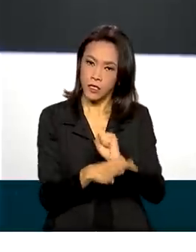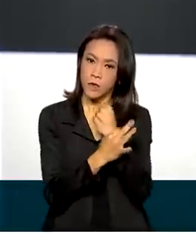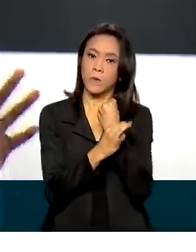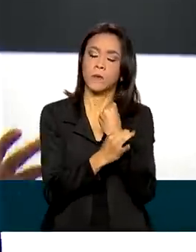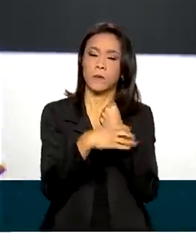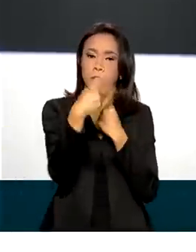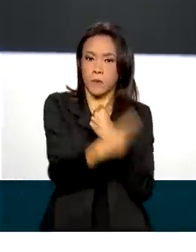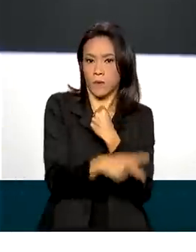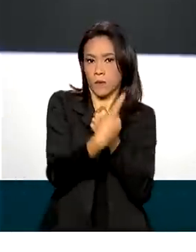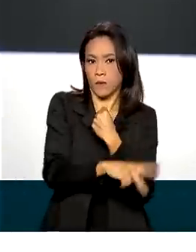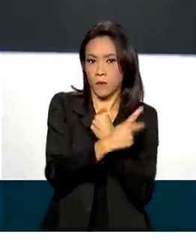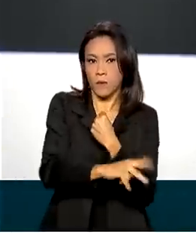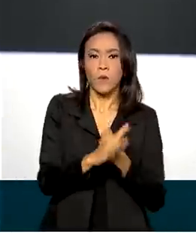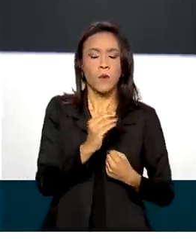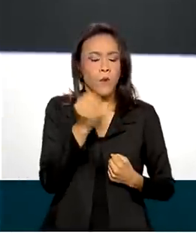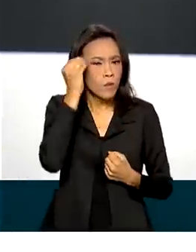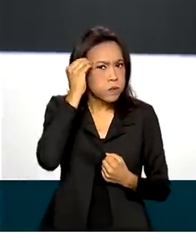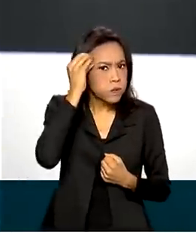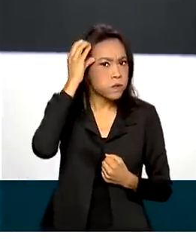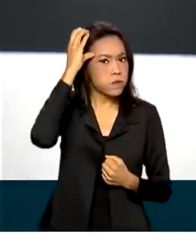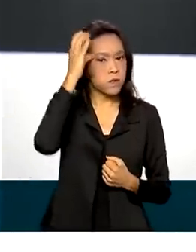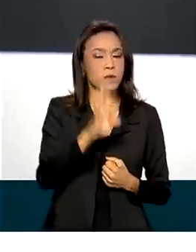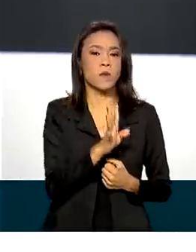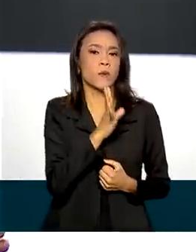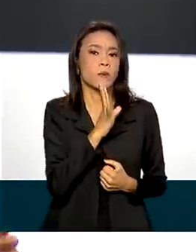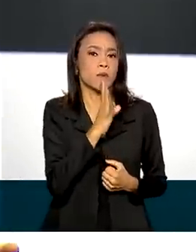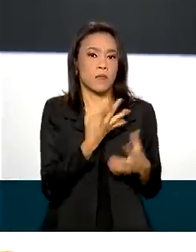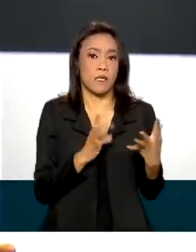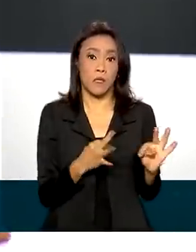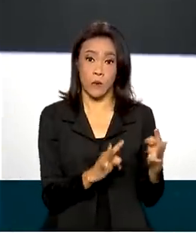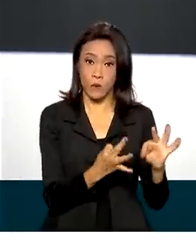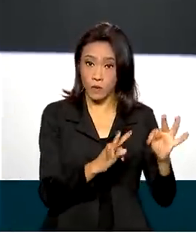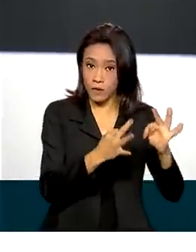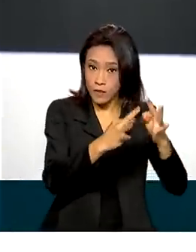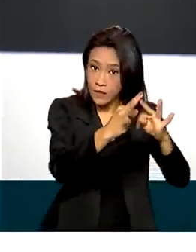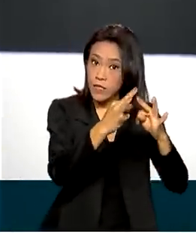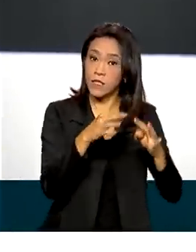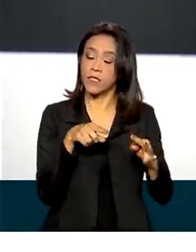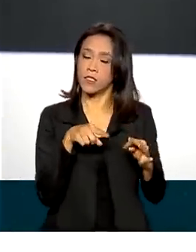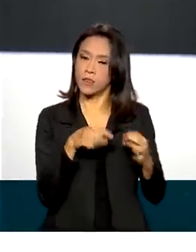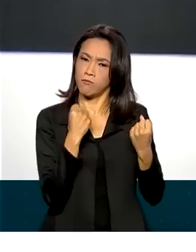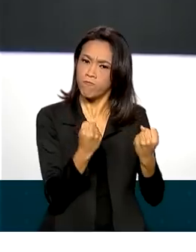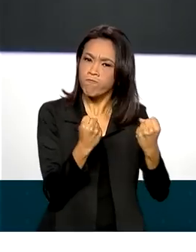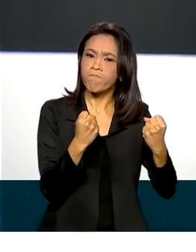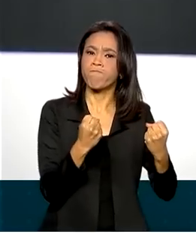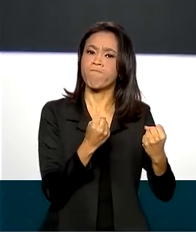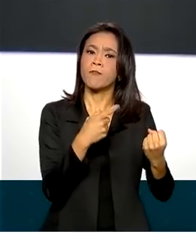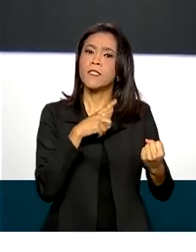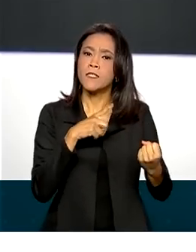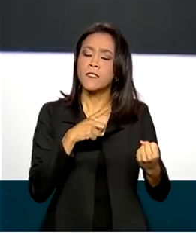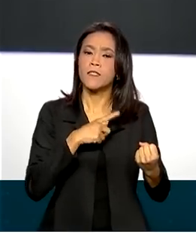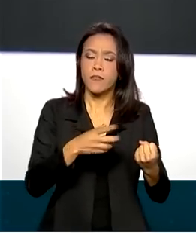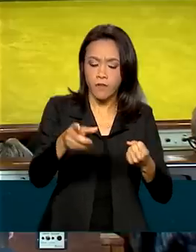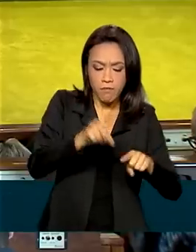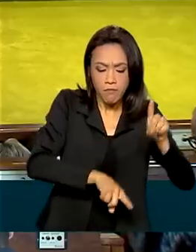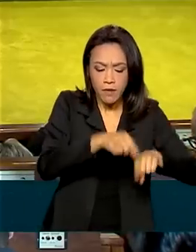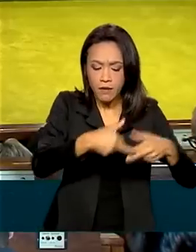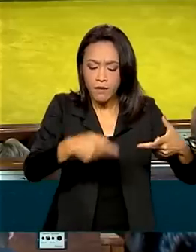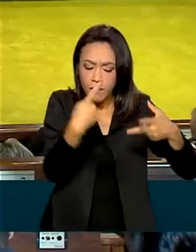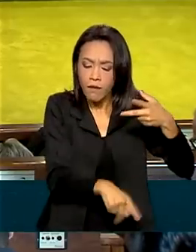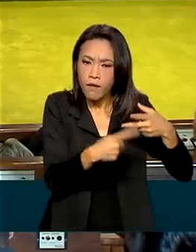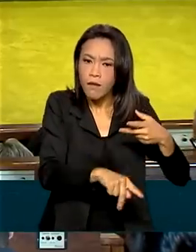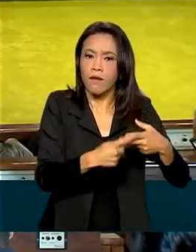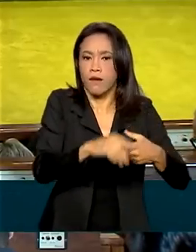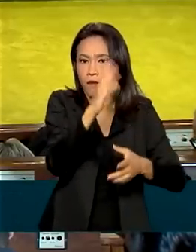Com domínio das tecnologias mais avançadas e canais fortes e estáveis com fornecedores de insumos externos. O